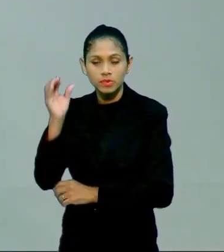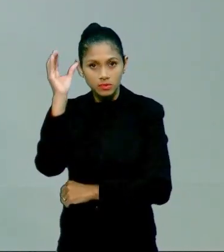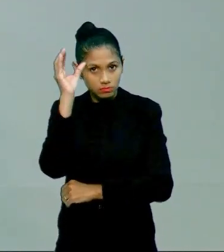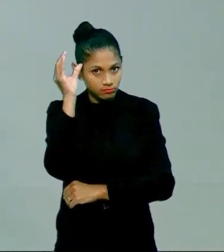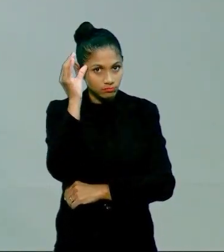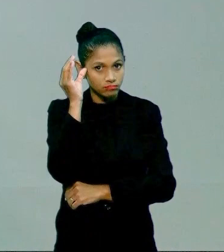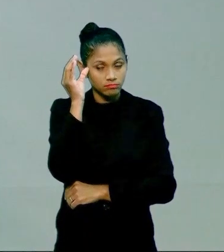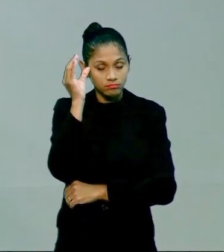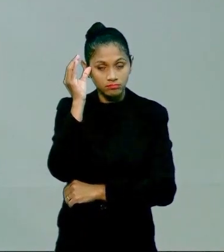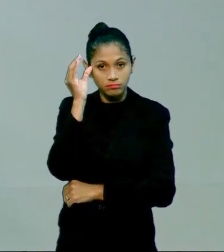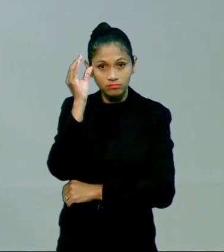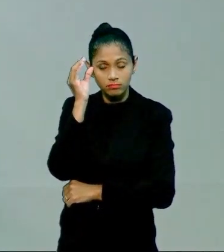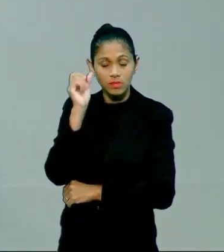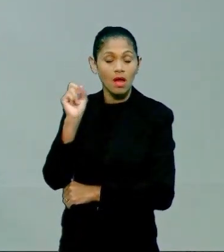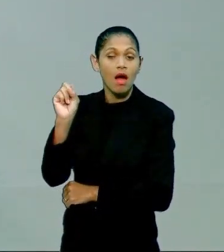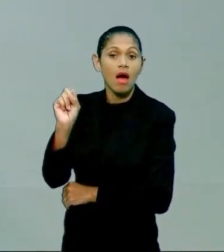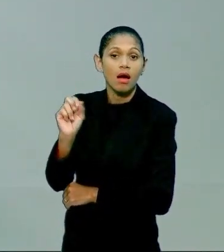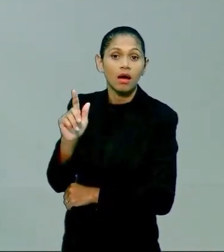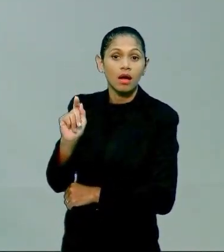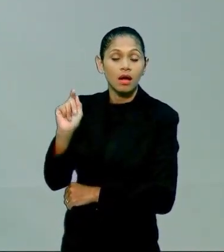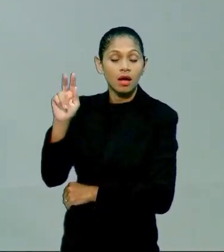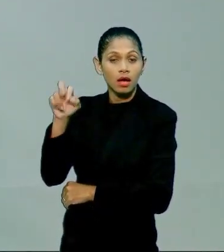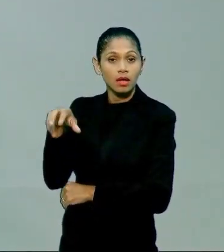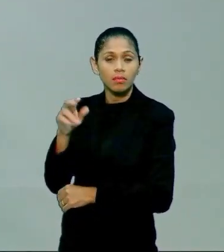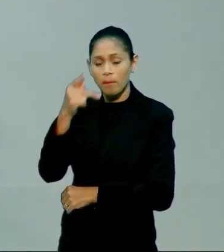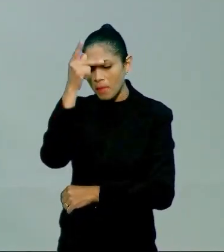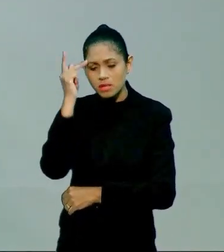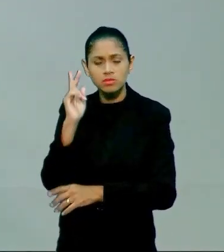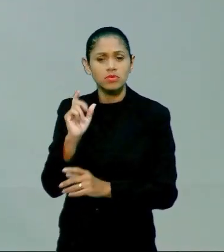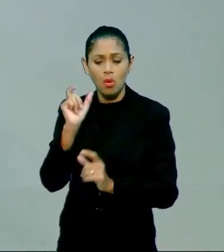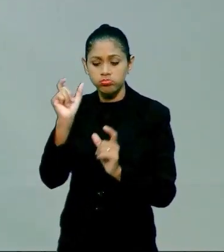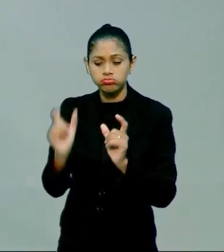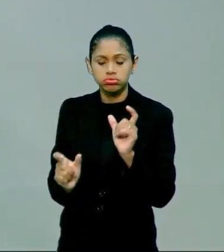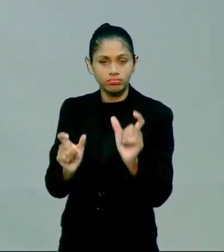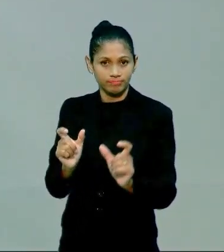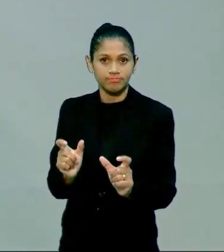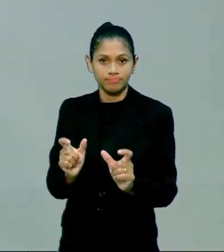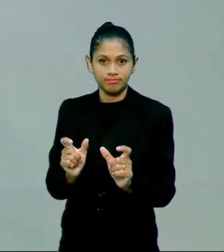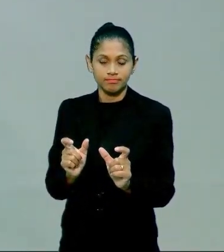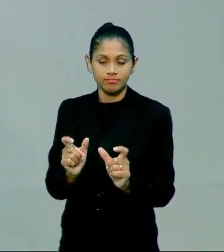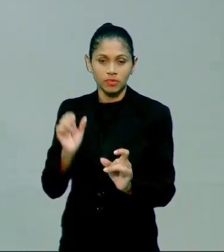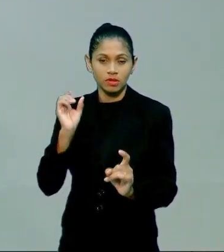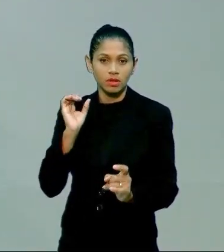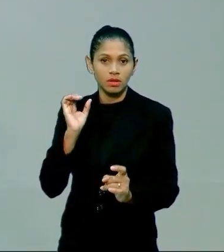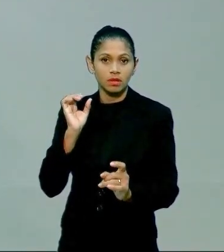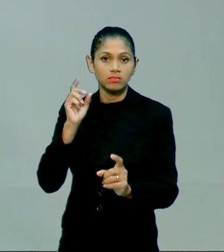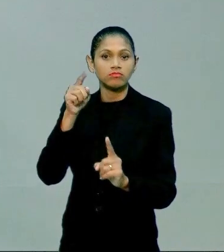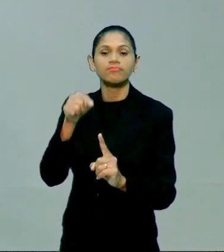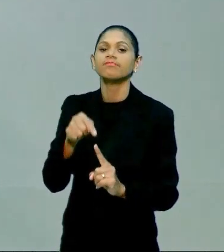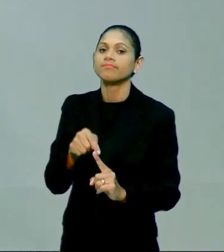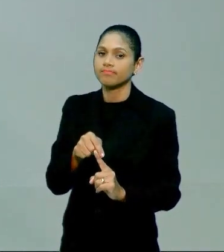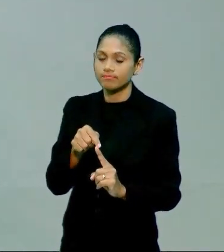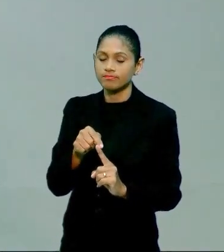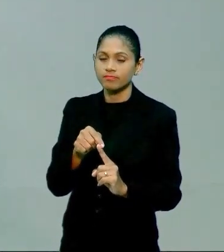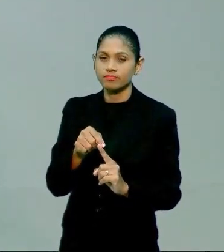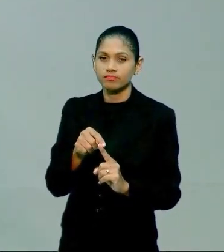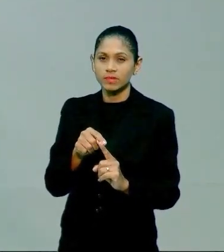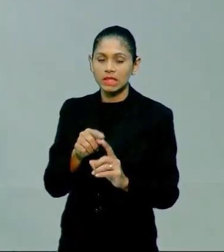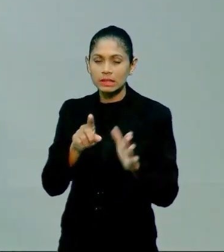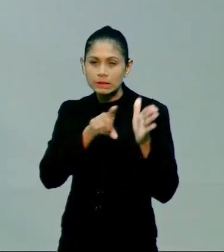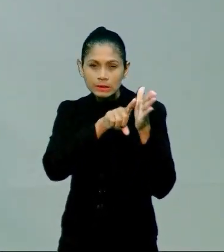a quem pertence e quem é que pode ser identificado. Se a gente fosse analisar de uma forma muito mais simples,